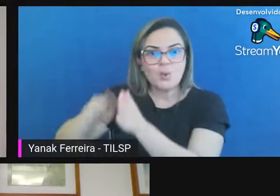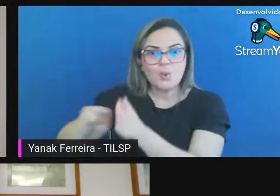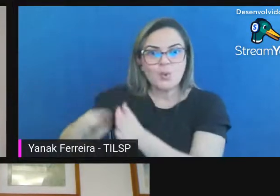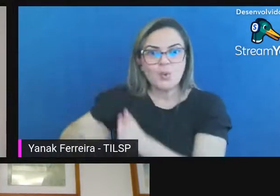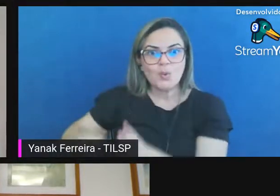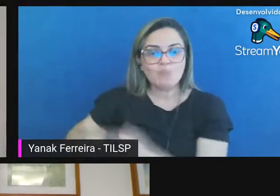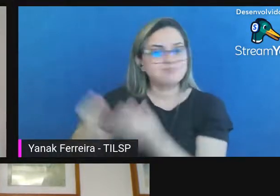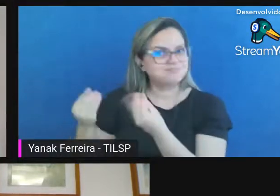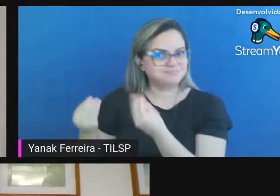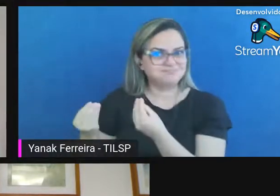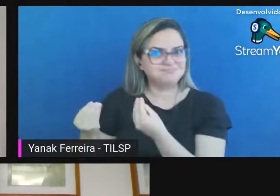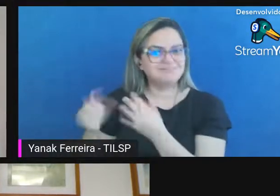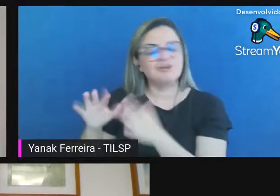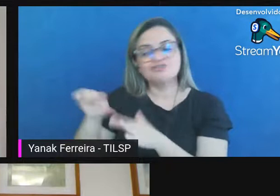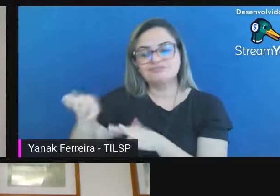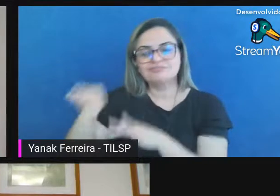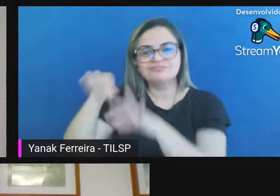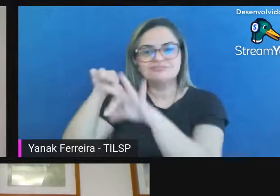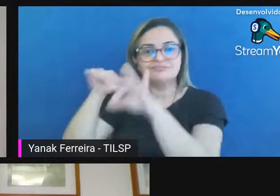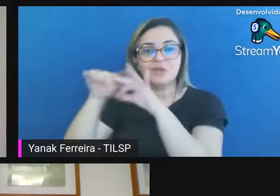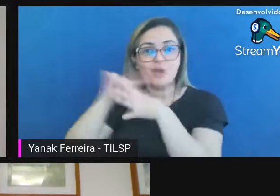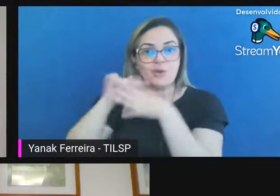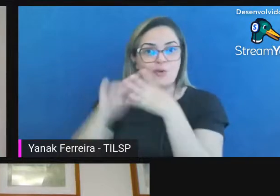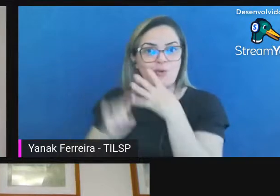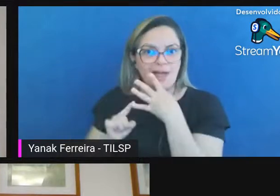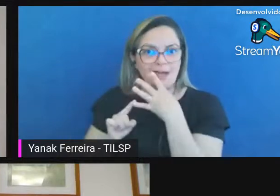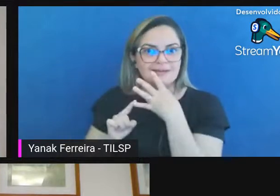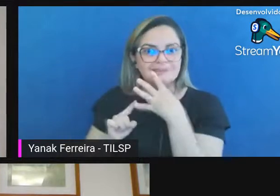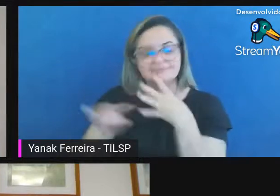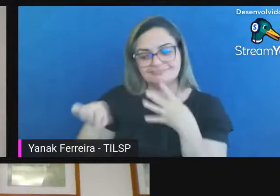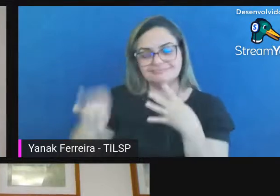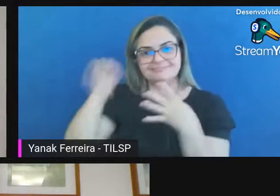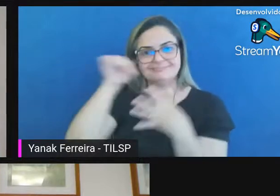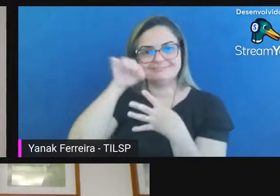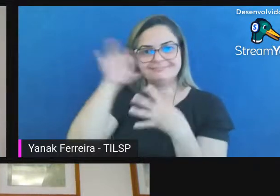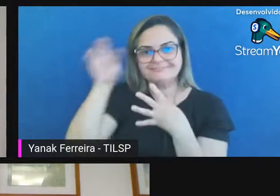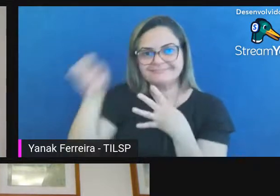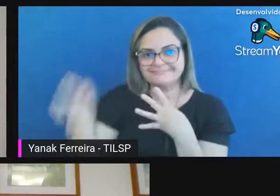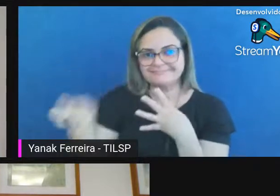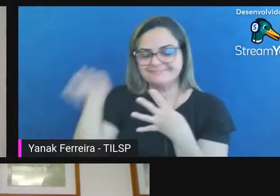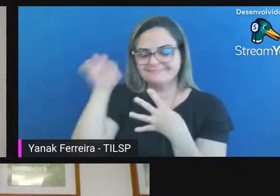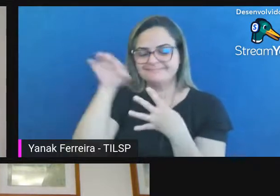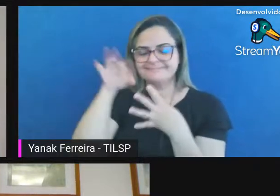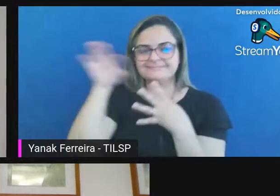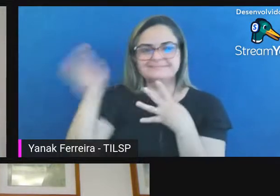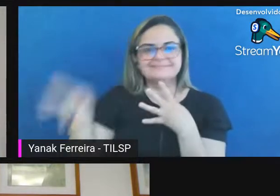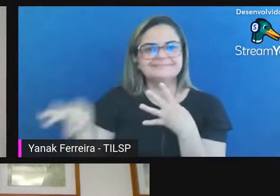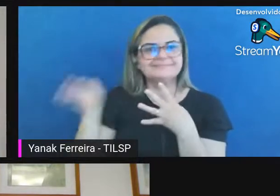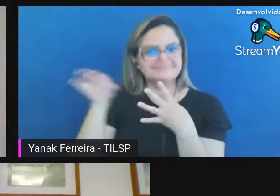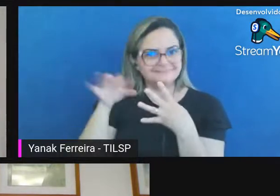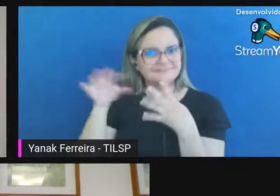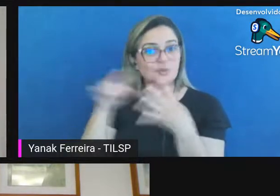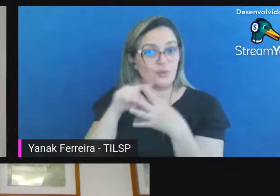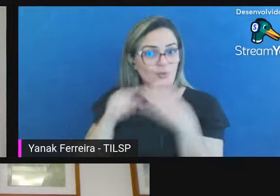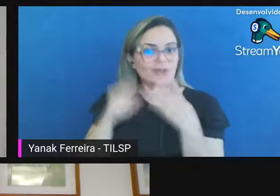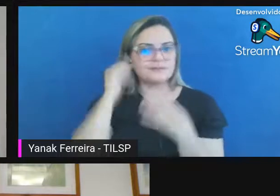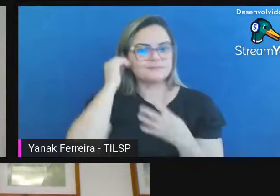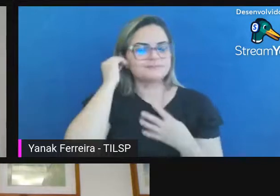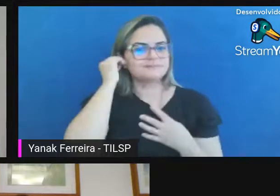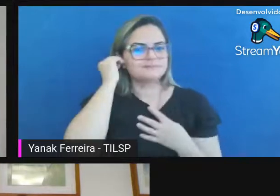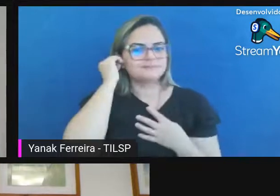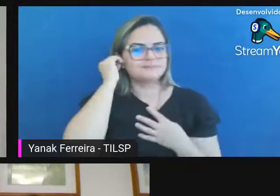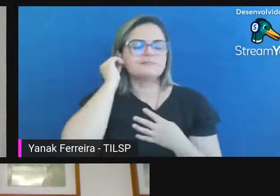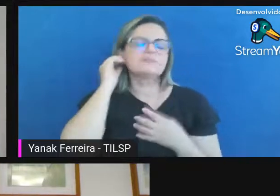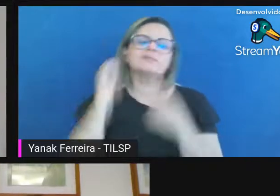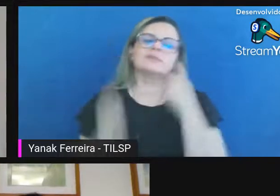questões né que eu acho que são que também se mesclam as outras que foram perguntadas bom